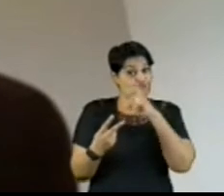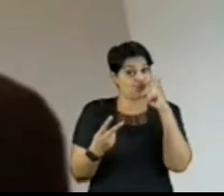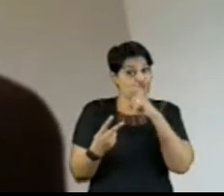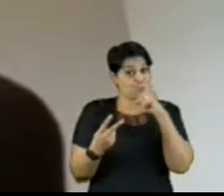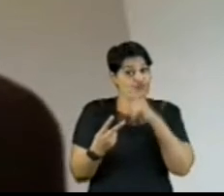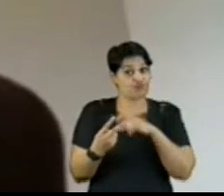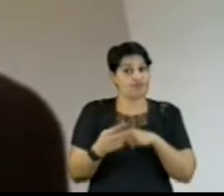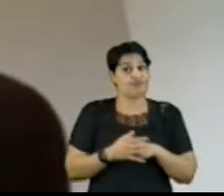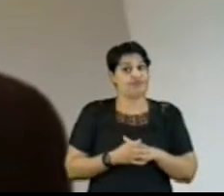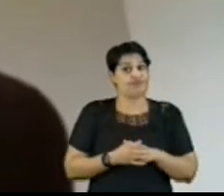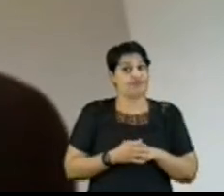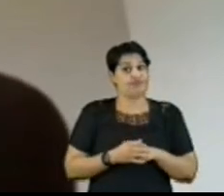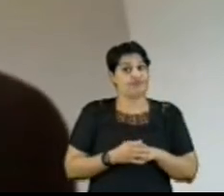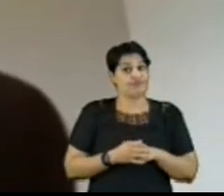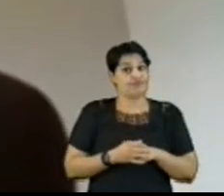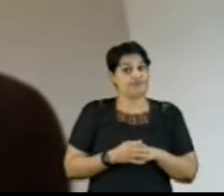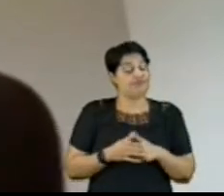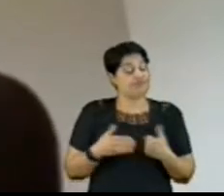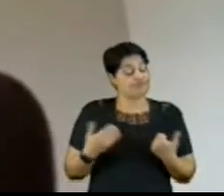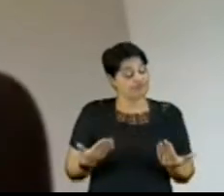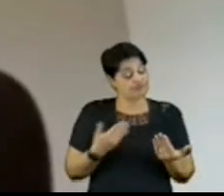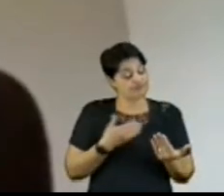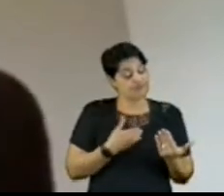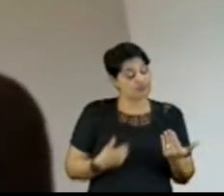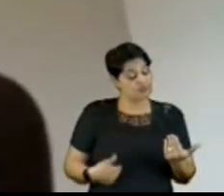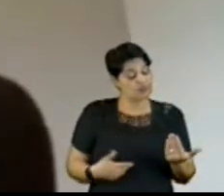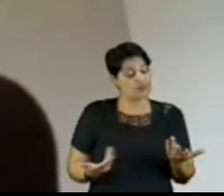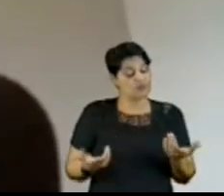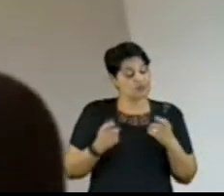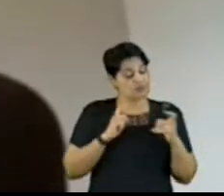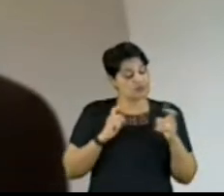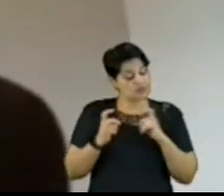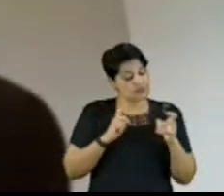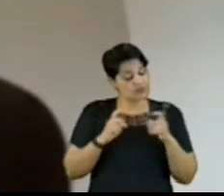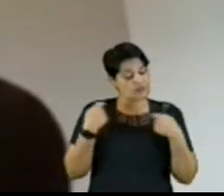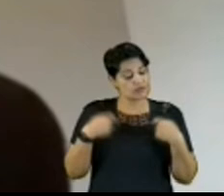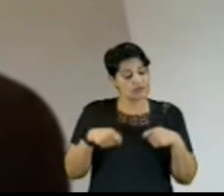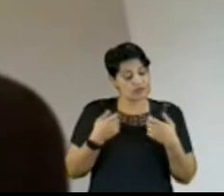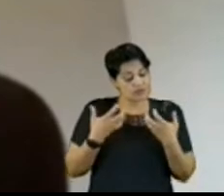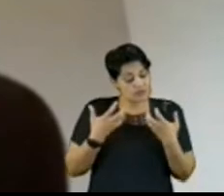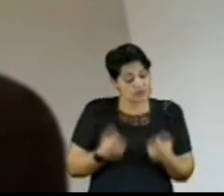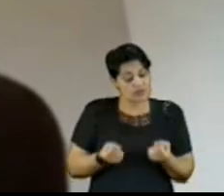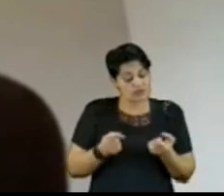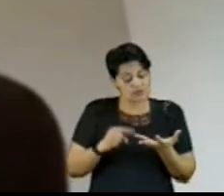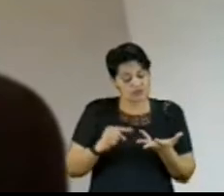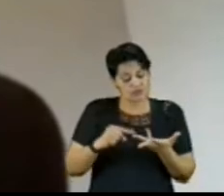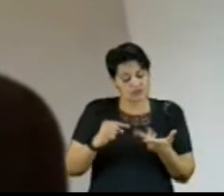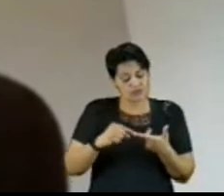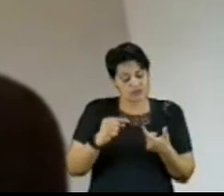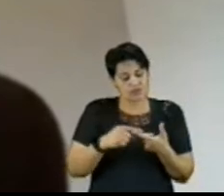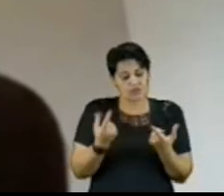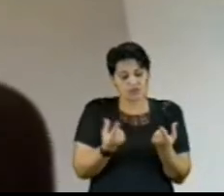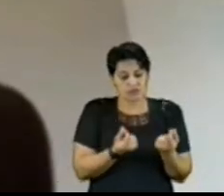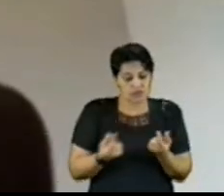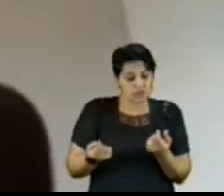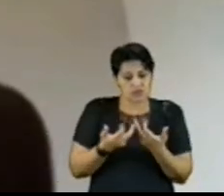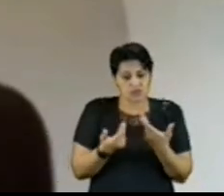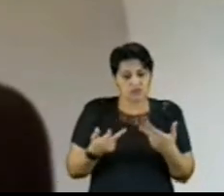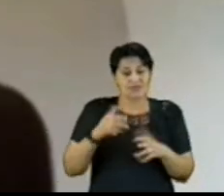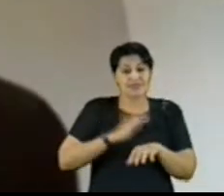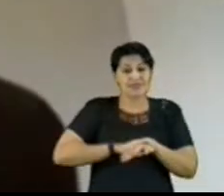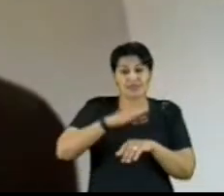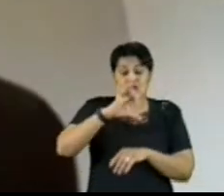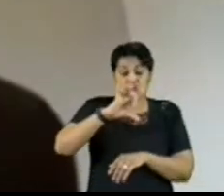caberia à administração pública, então, assumir os custos de implantação em mais de 99% do território